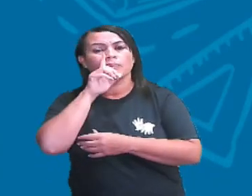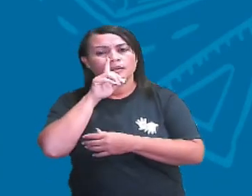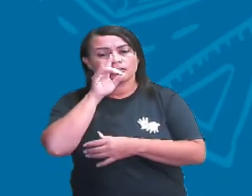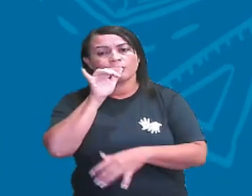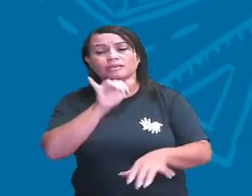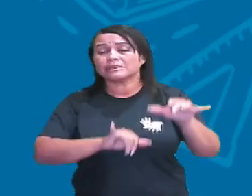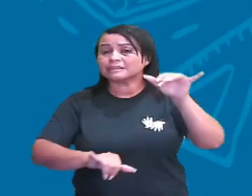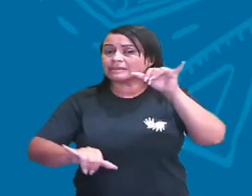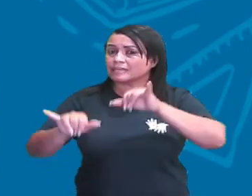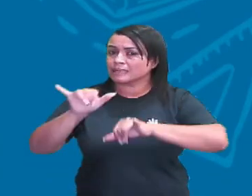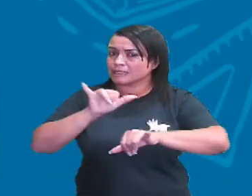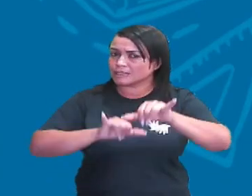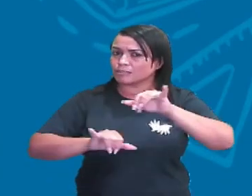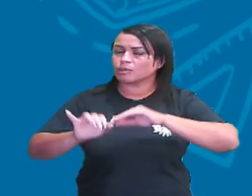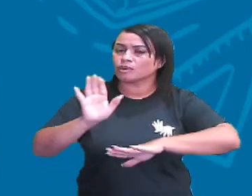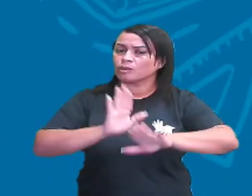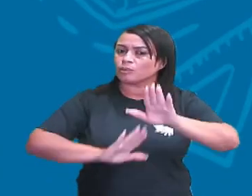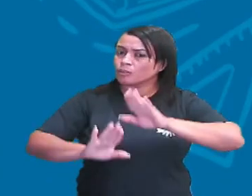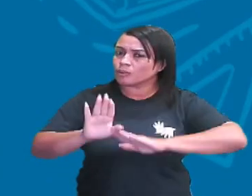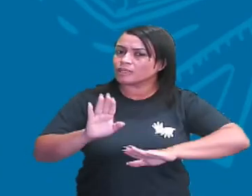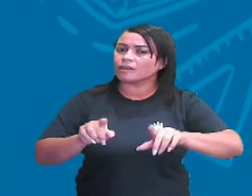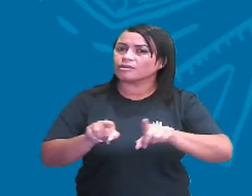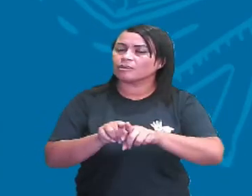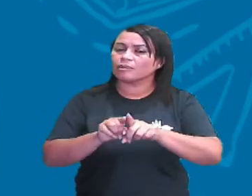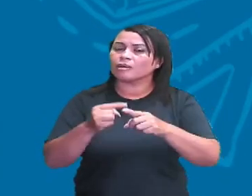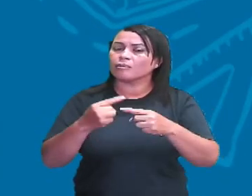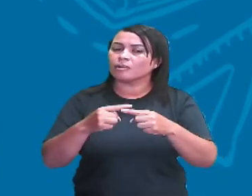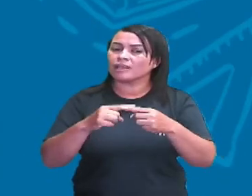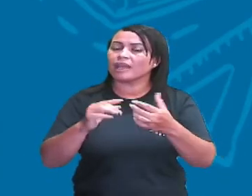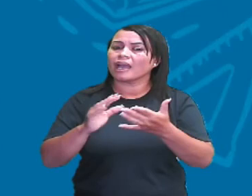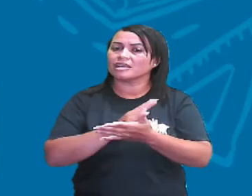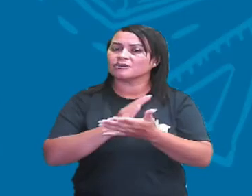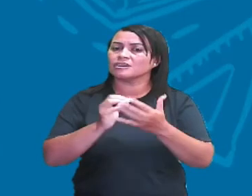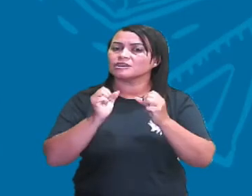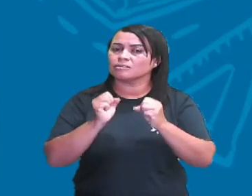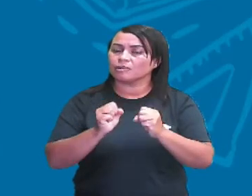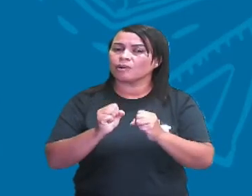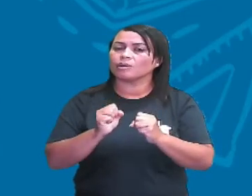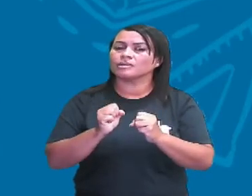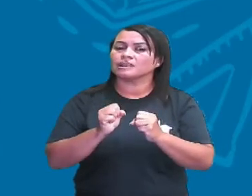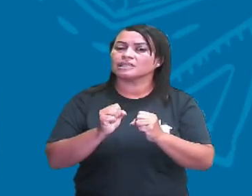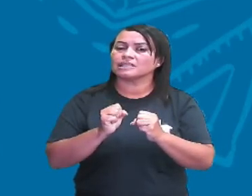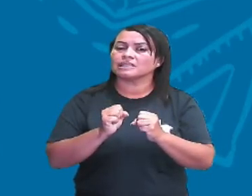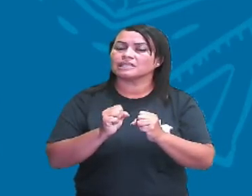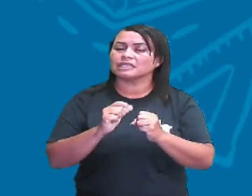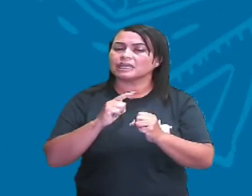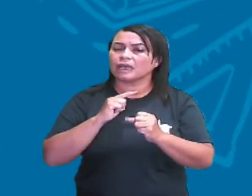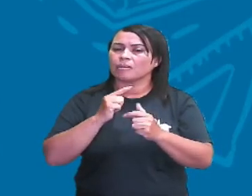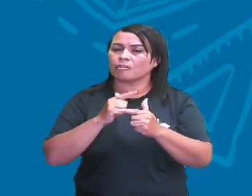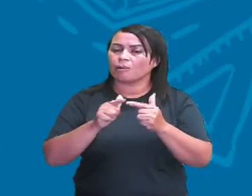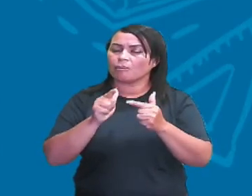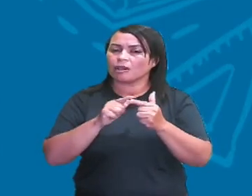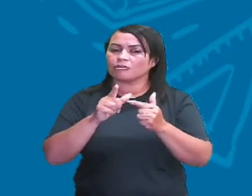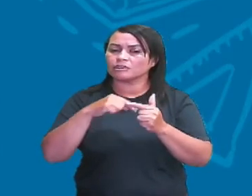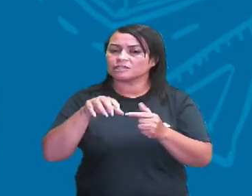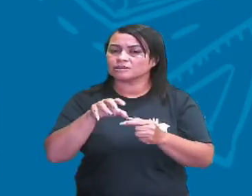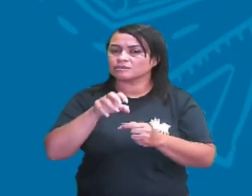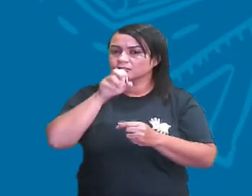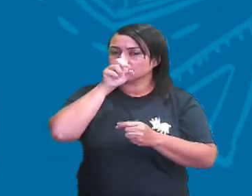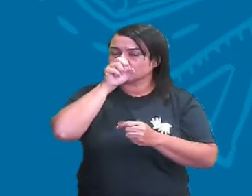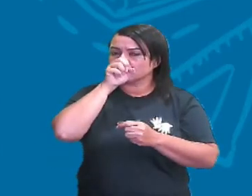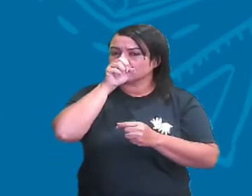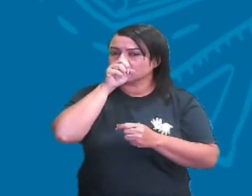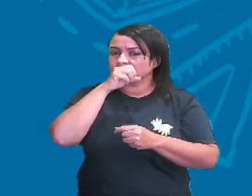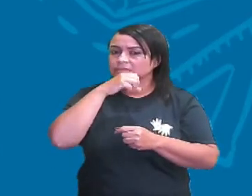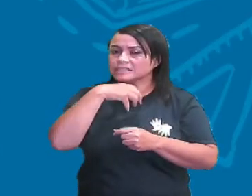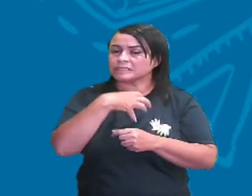fazer essa mistura de materiais, porque muitas vezes ela pode produzir materiais tóxicos, essas misturas tóxicas